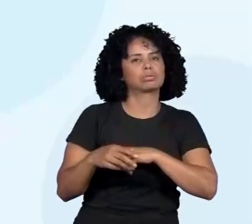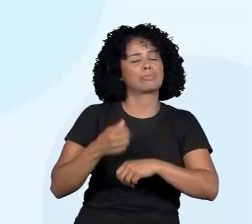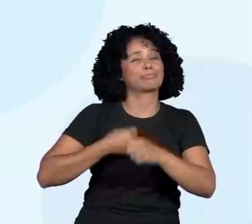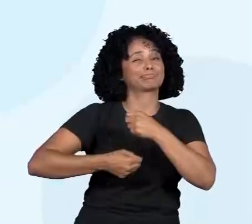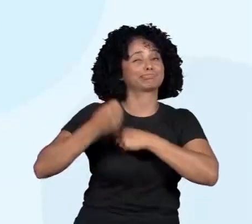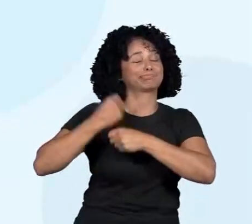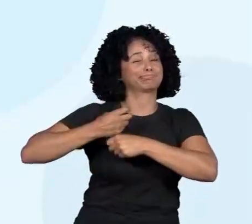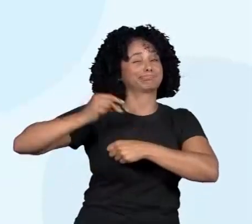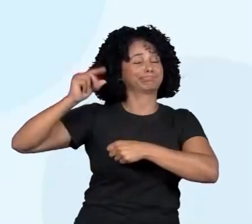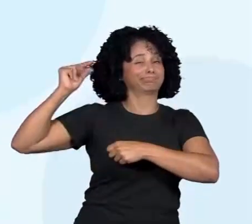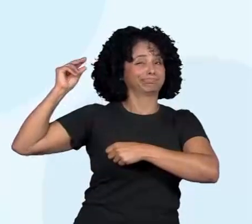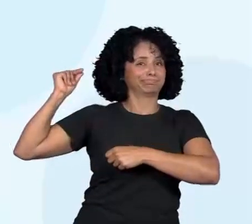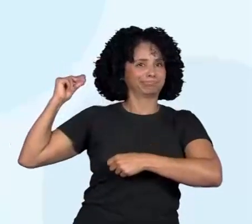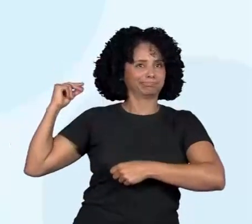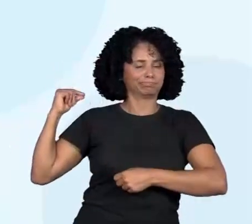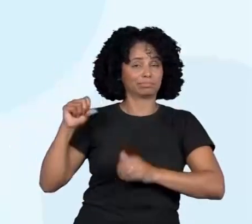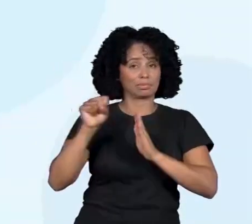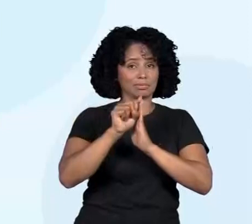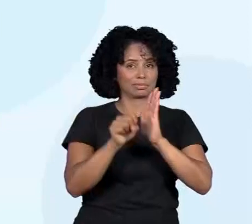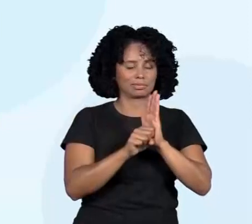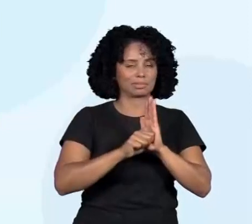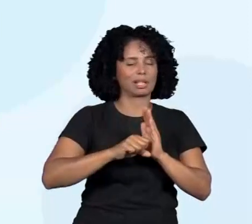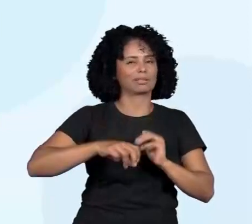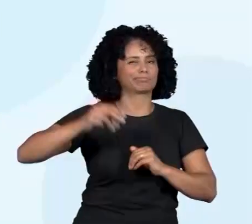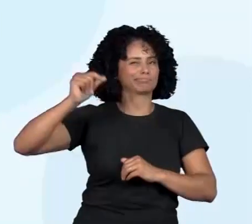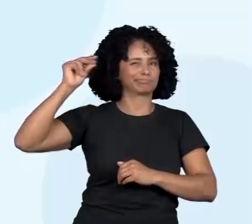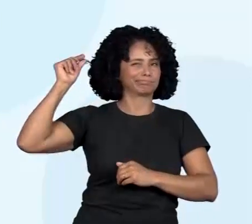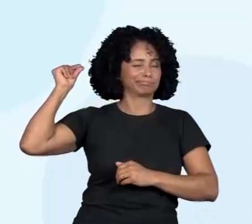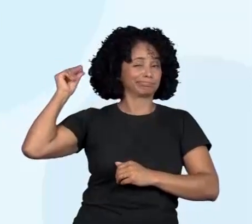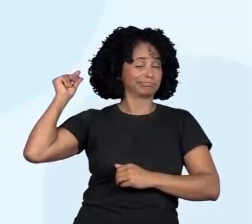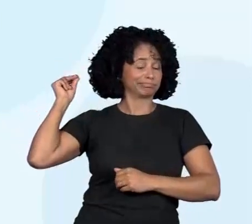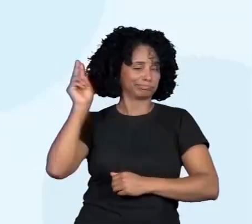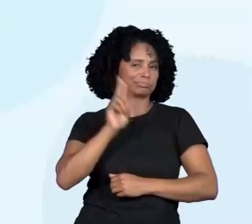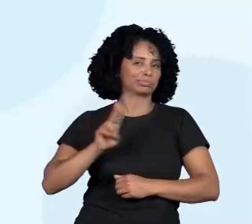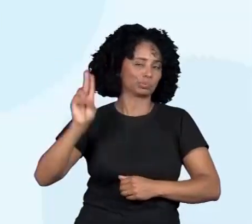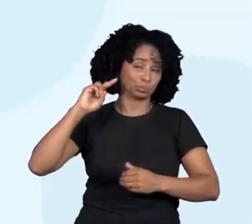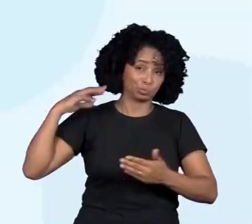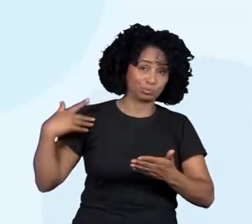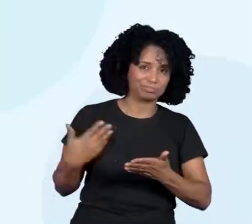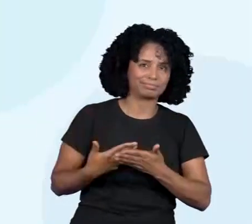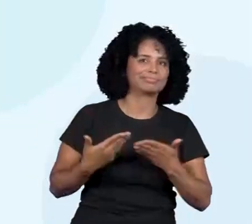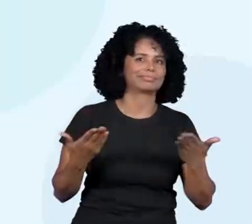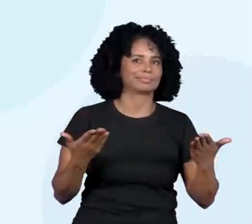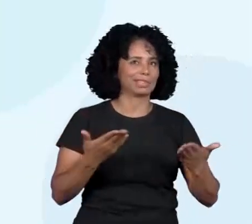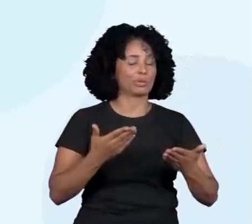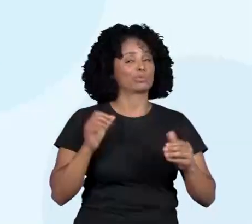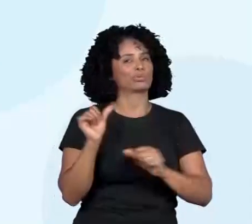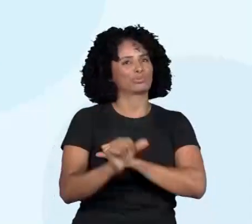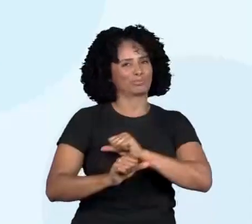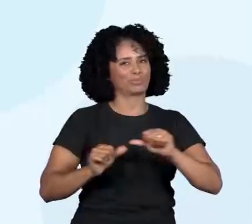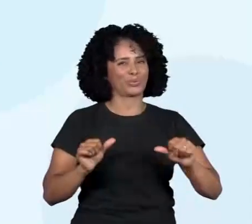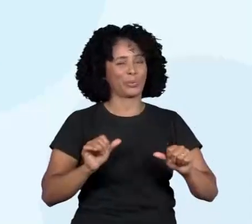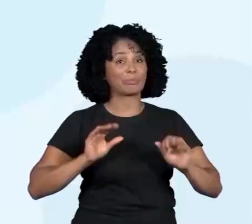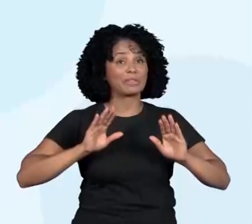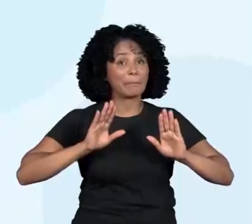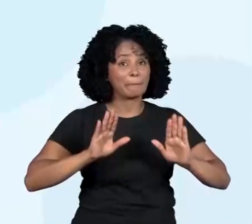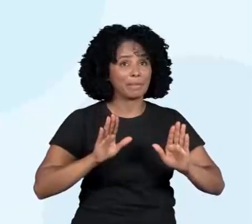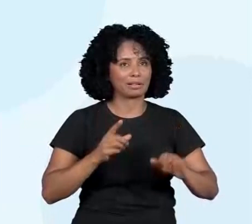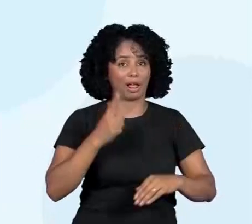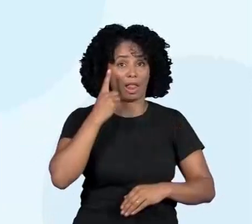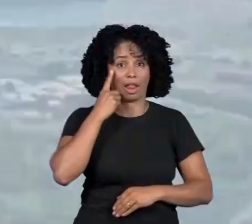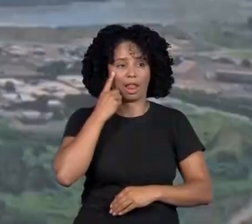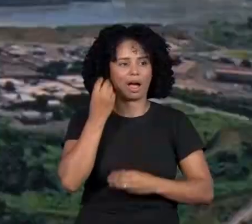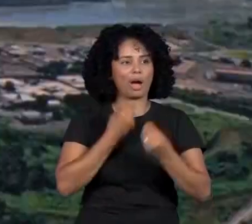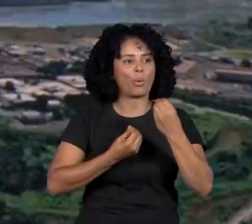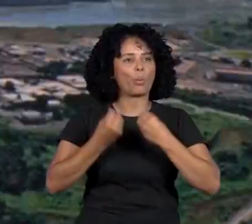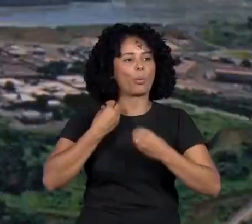setores e que é utilizado há muito tempo atrás. E olha só, essa daqui é a imagem de